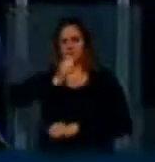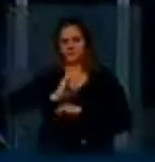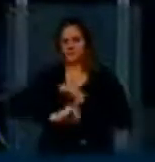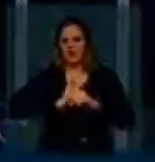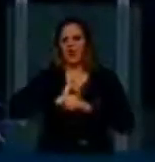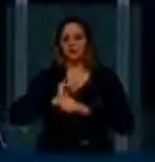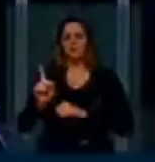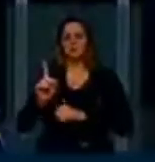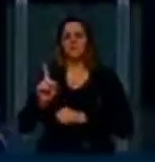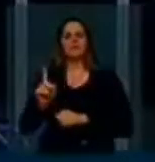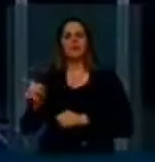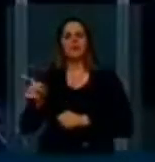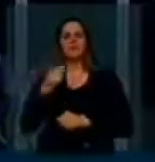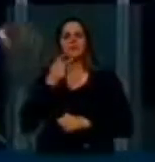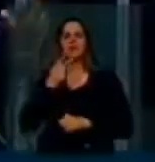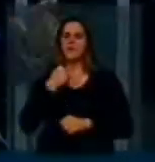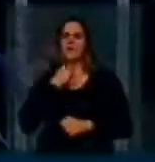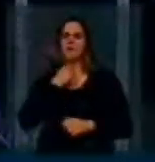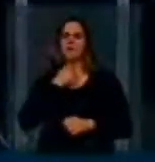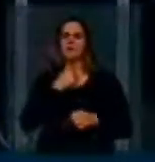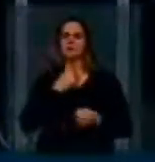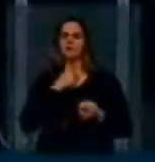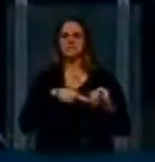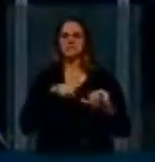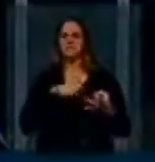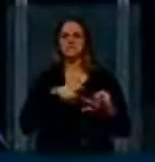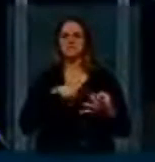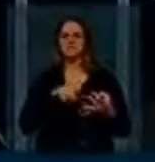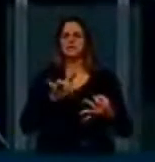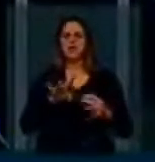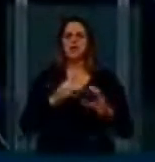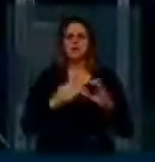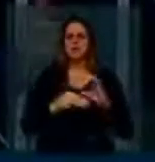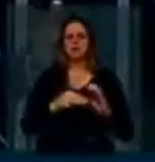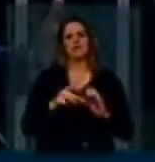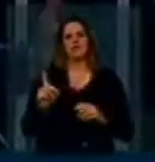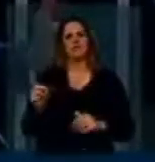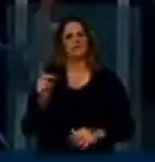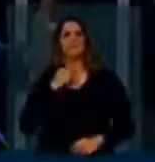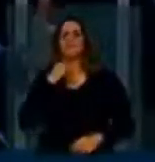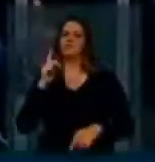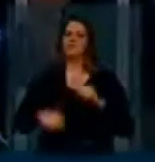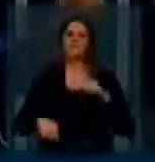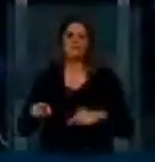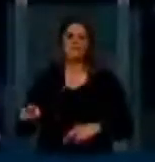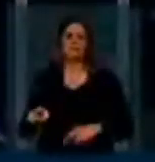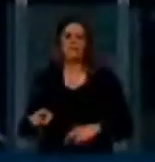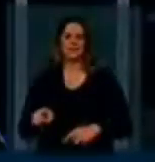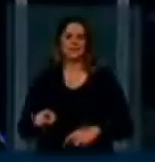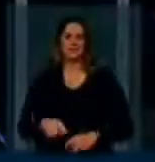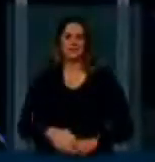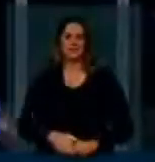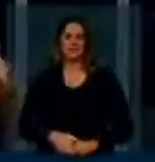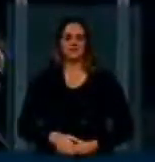Deputado Molão, você pode usar esses 10 mega para ler e-mails, receber e-mails. Não ouse usá-los